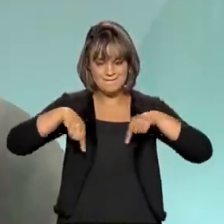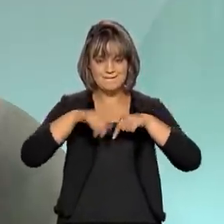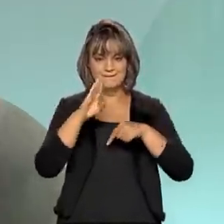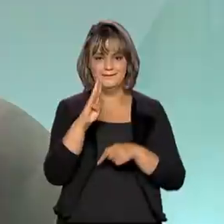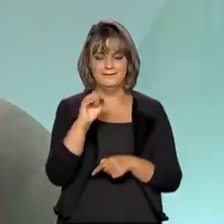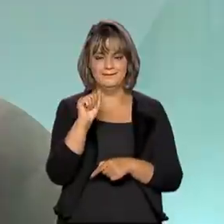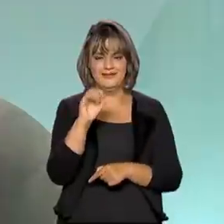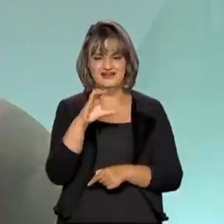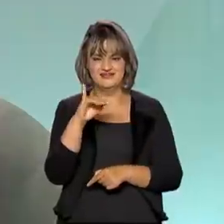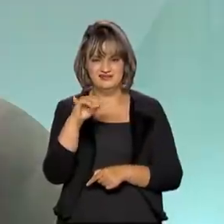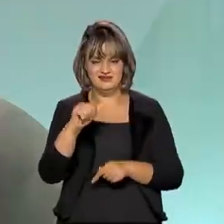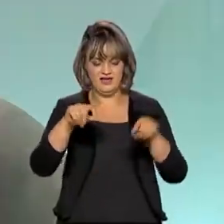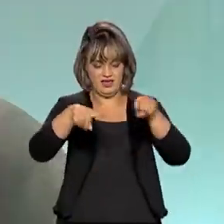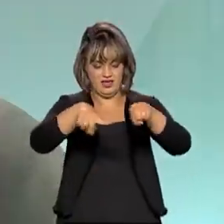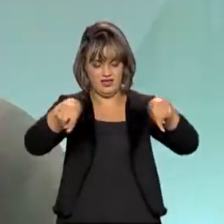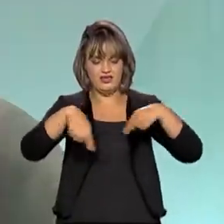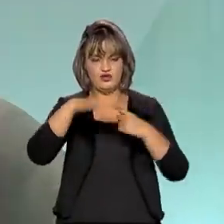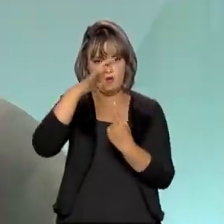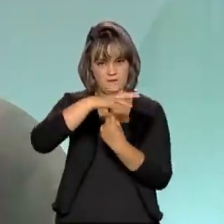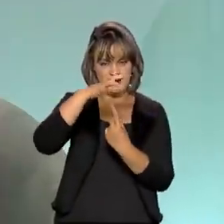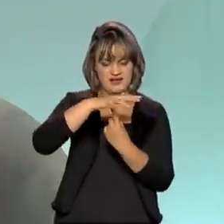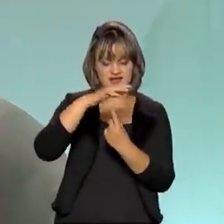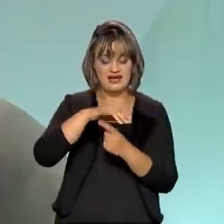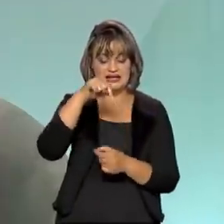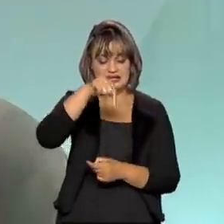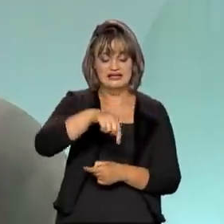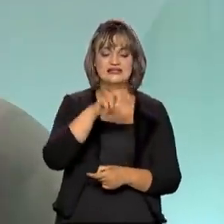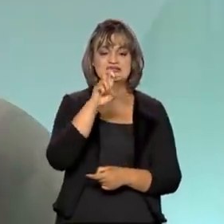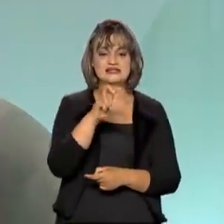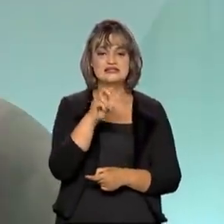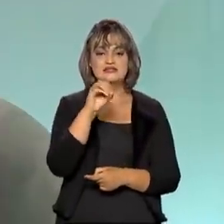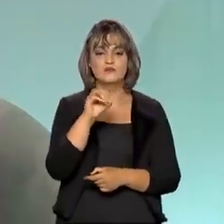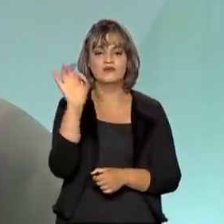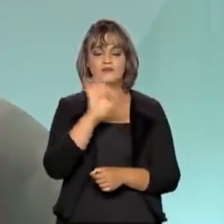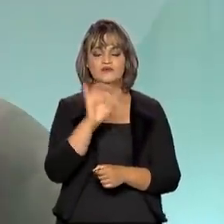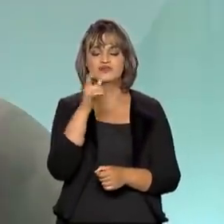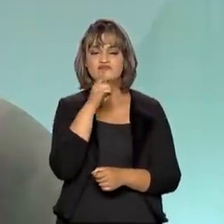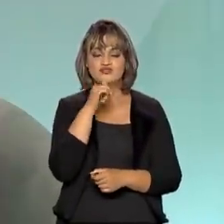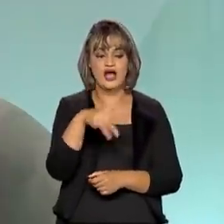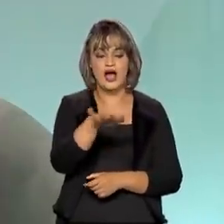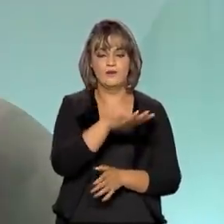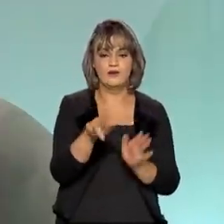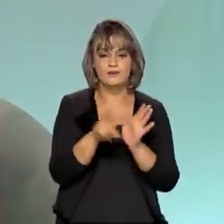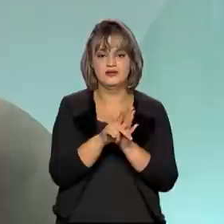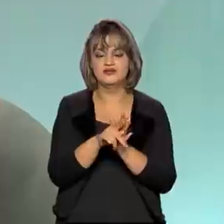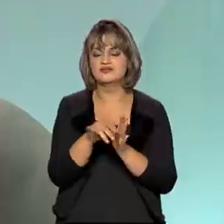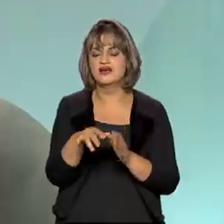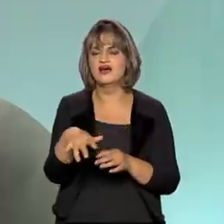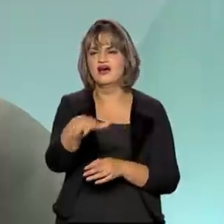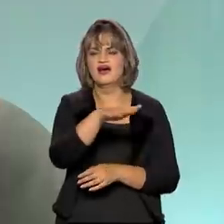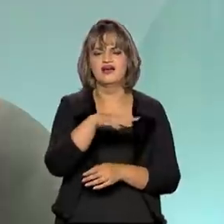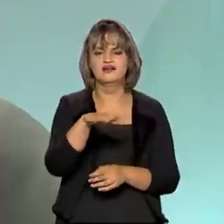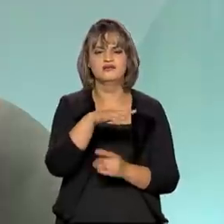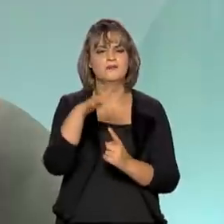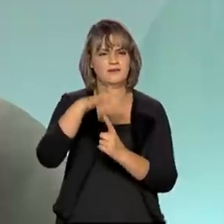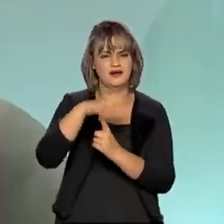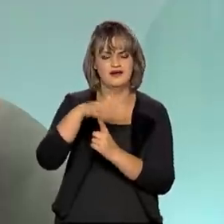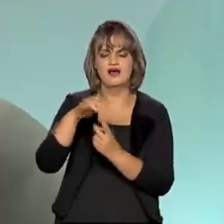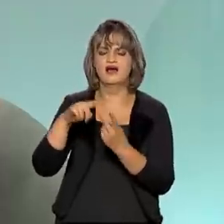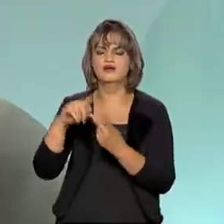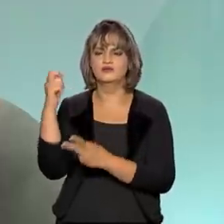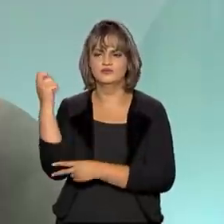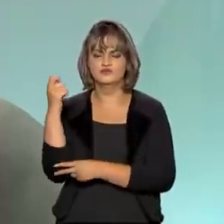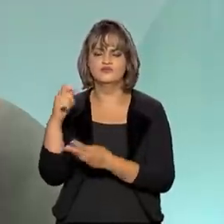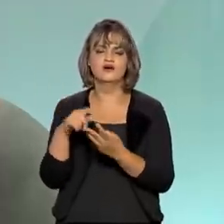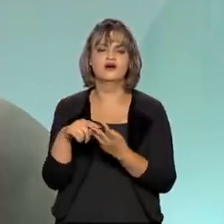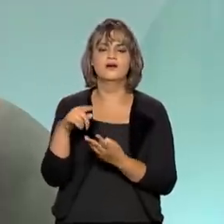50% do volume de armazenamento no país. Então, está ali na bacia do Rio Grande, na bacia do Paraná e na bacia do